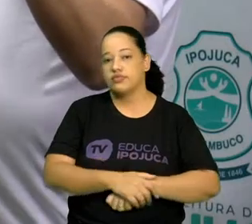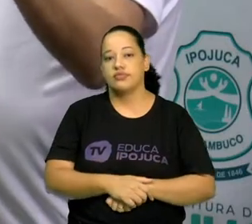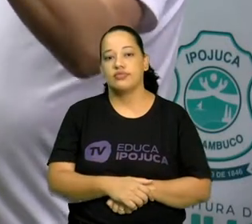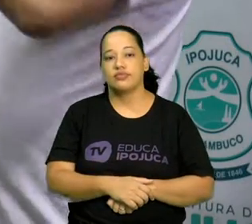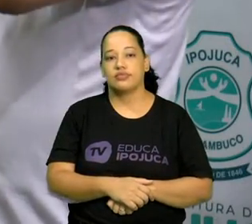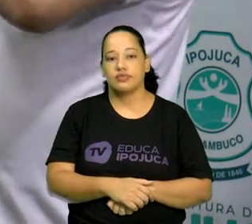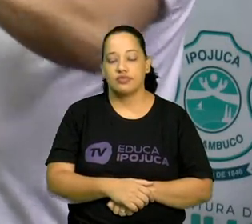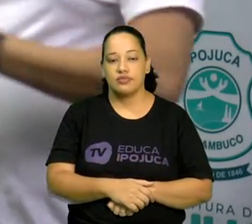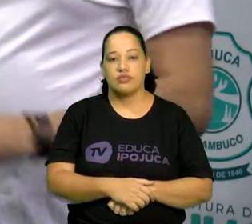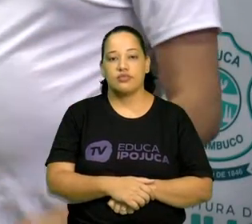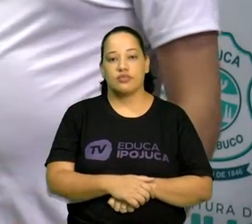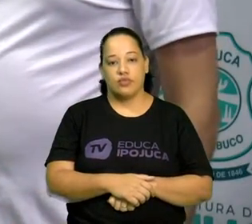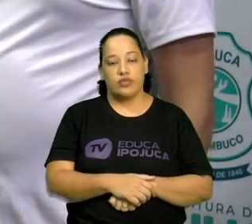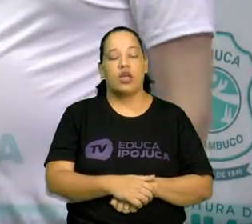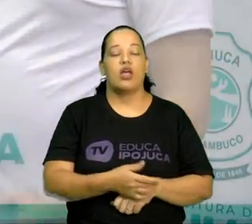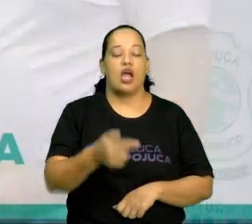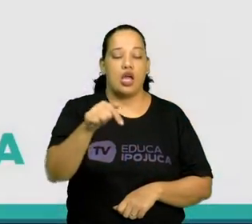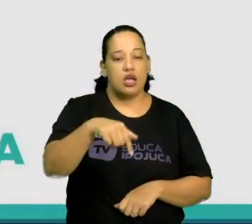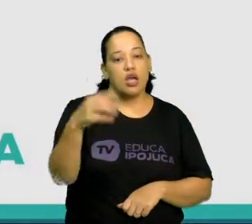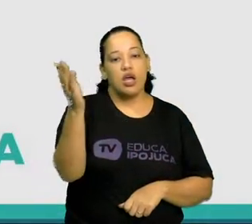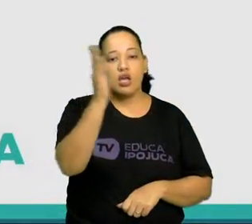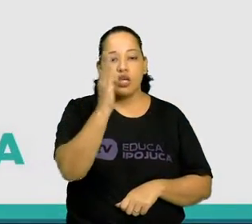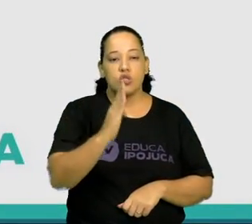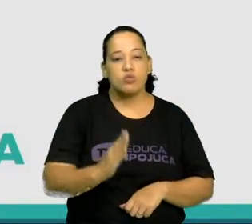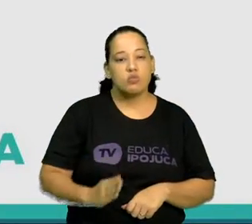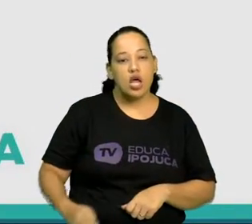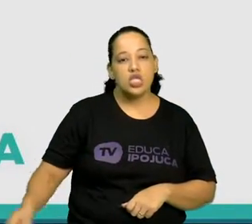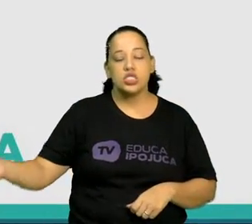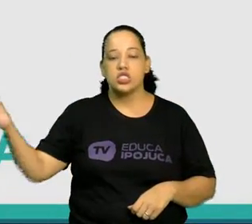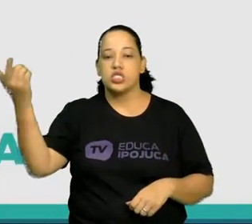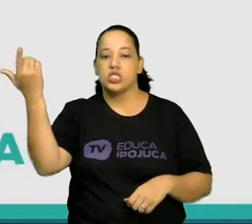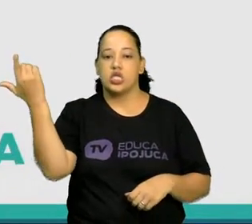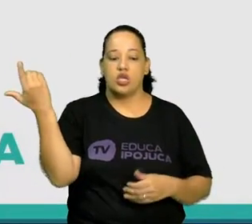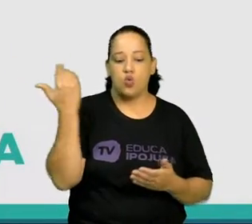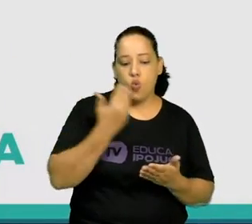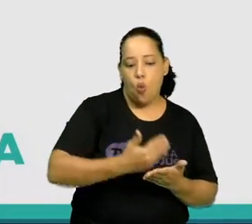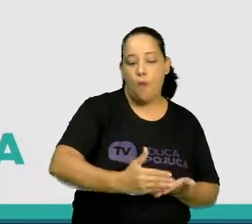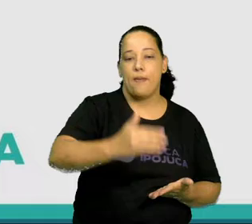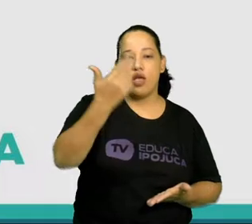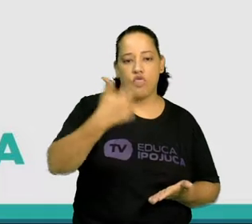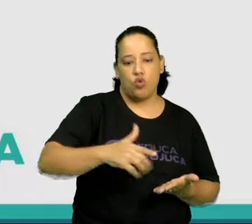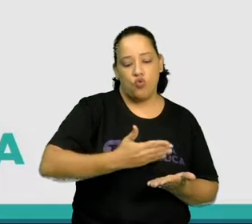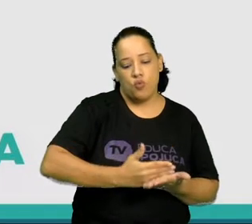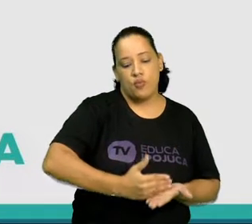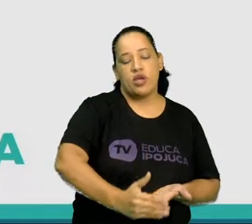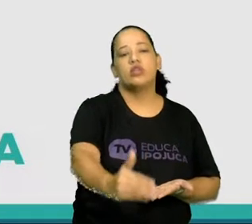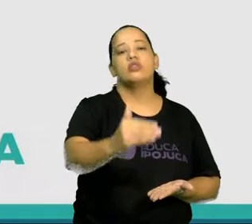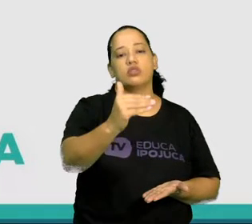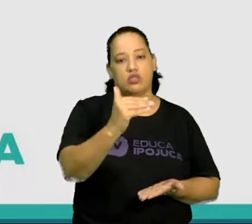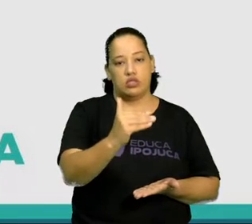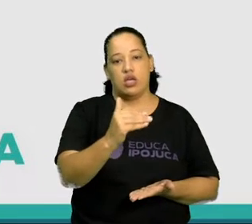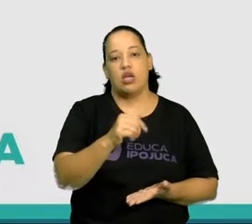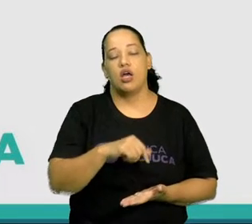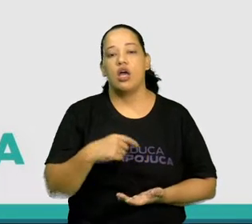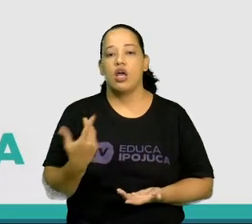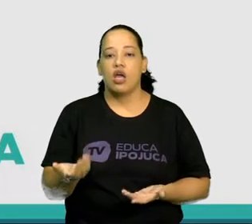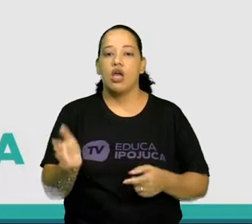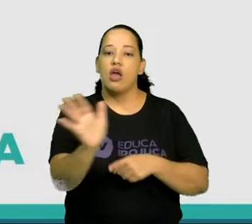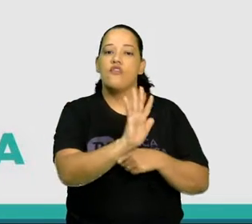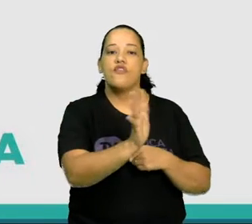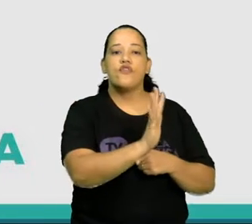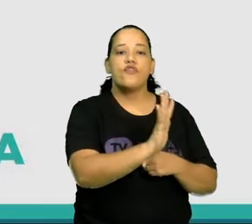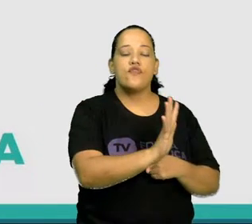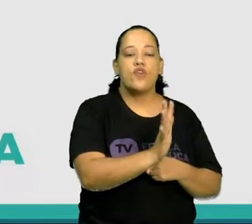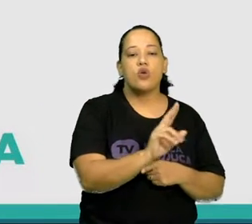A retomada do cinema brasileiro, a retomada, o reinício do cinema brasileiro, é com um filme chamado O